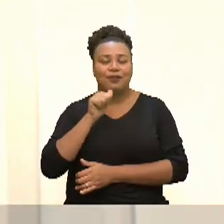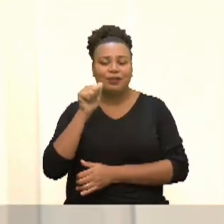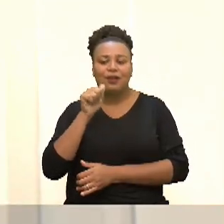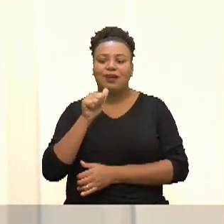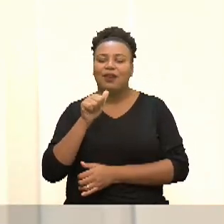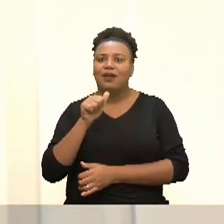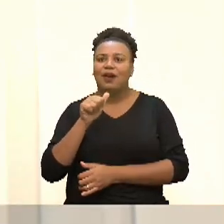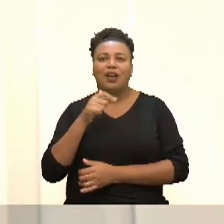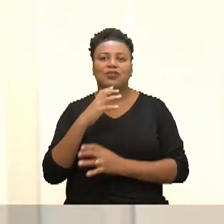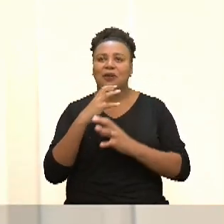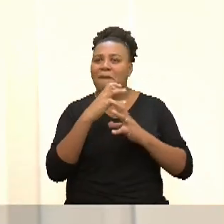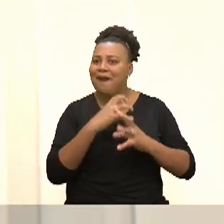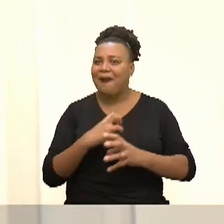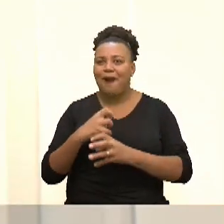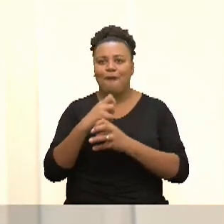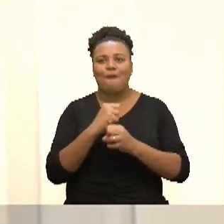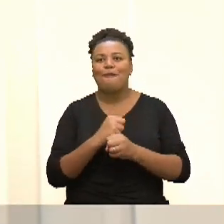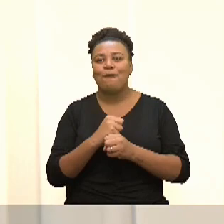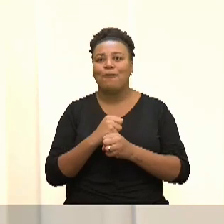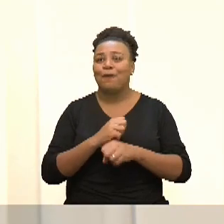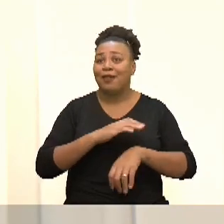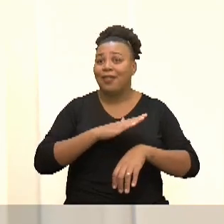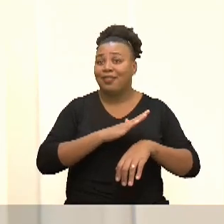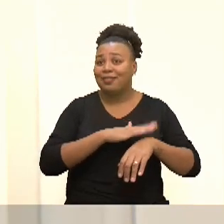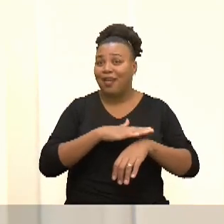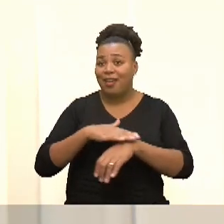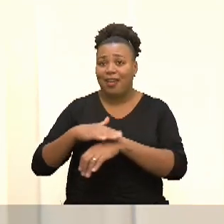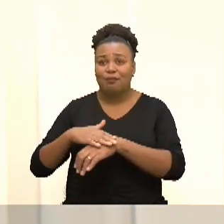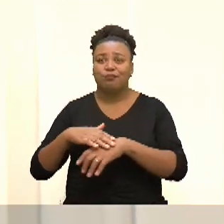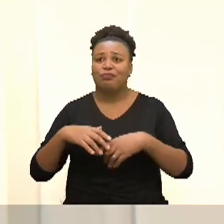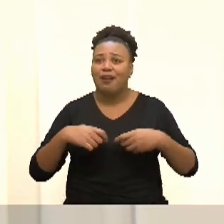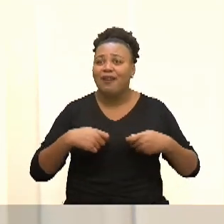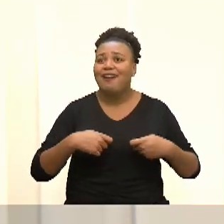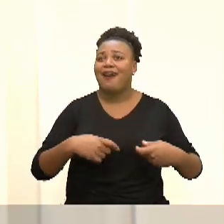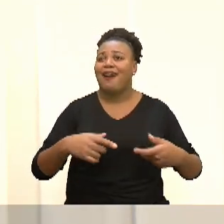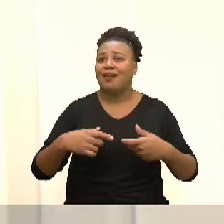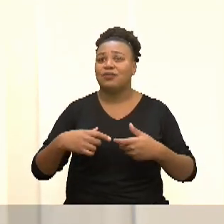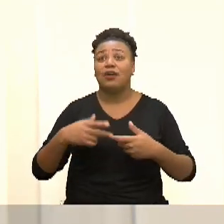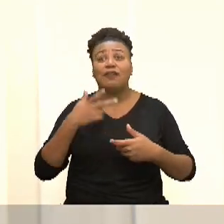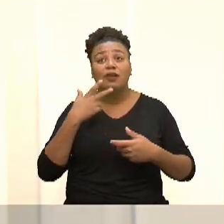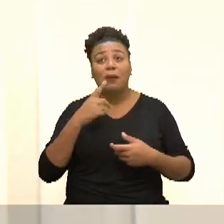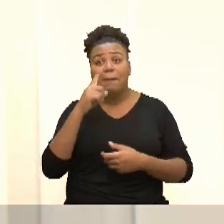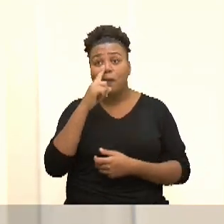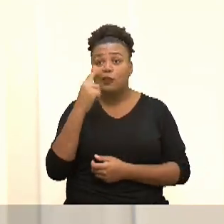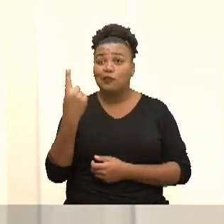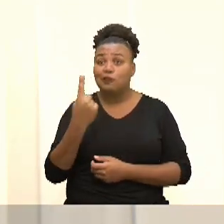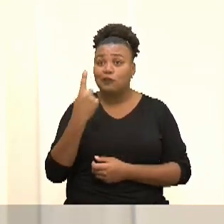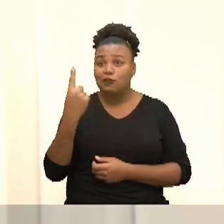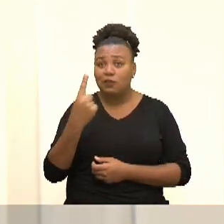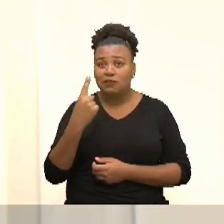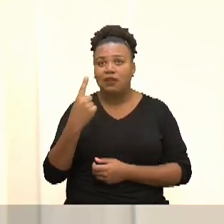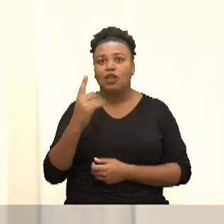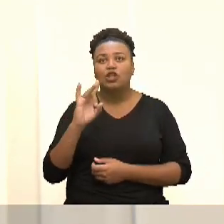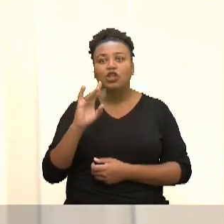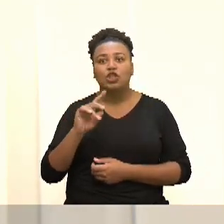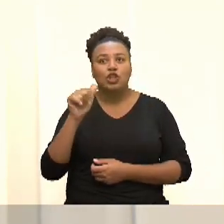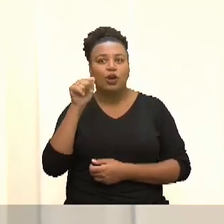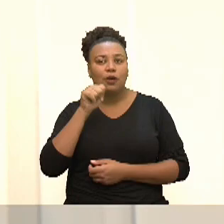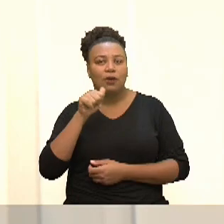a gente não contabiliza esse tempo todo gasto, e quando a gente está falando de mãe solo, só pela mulher,